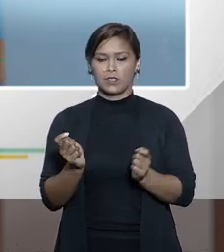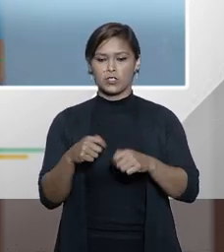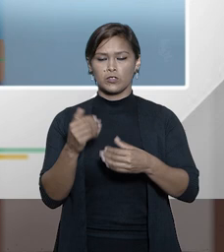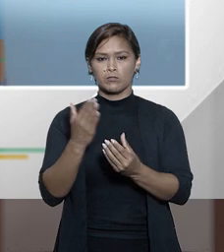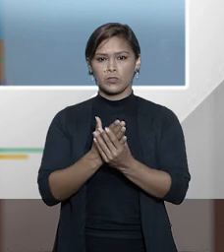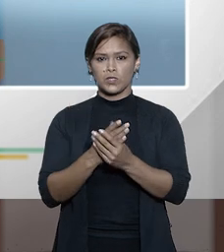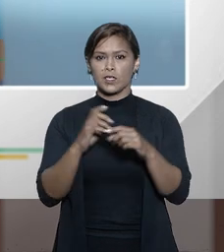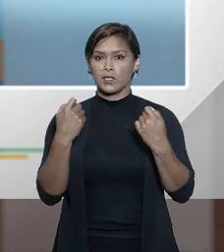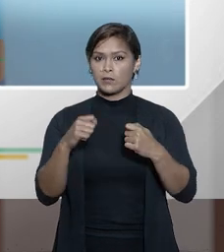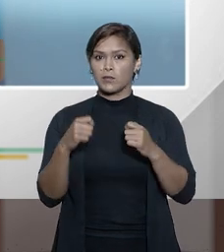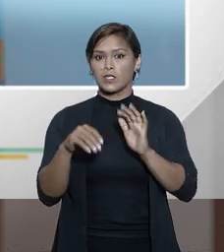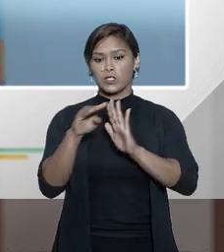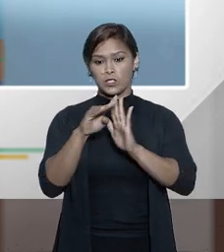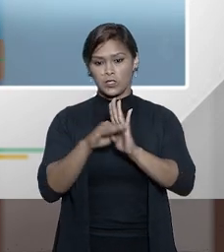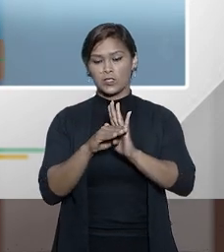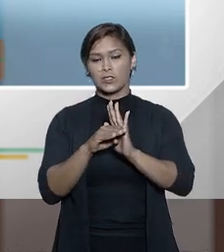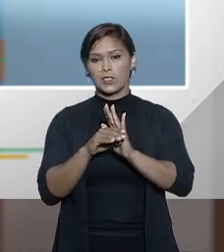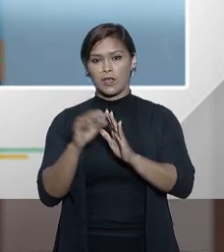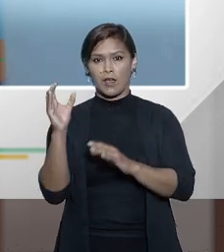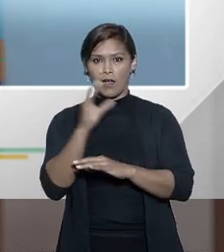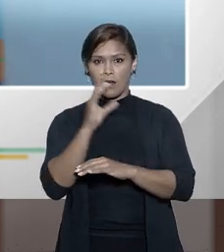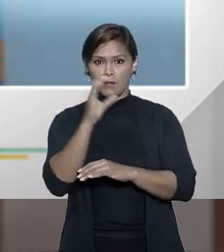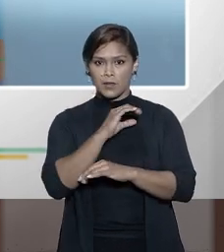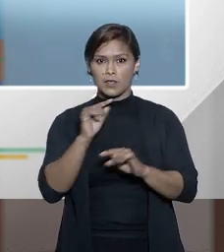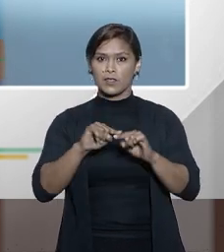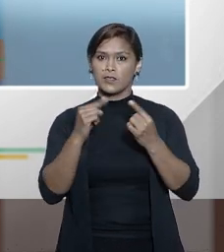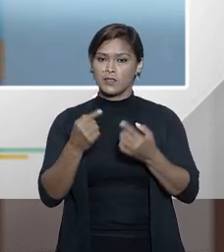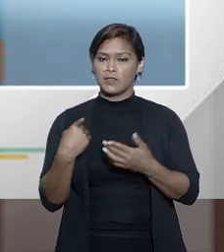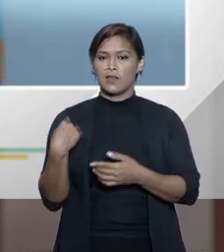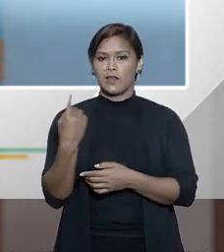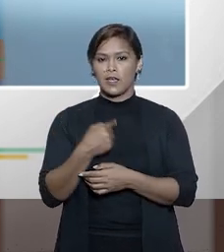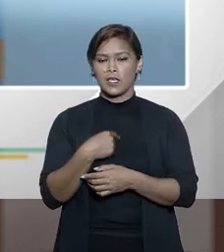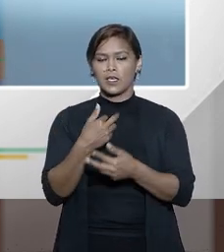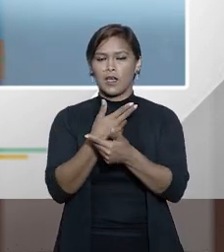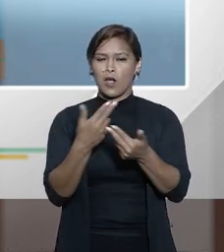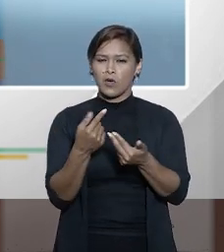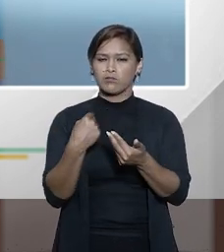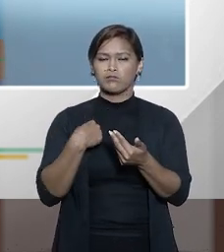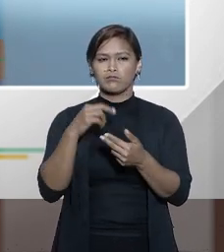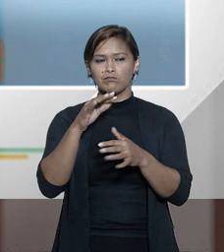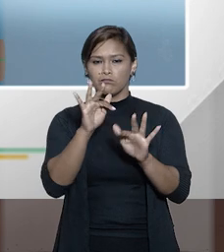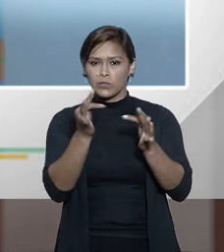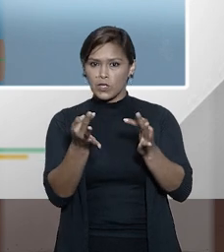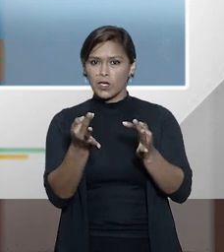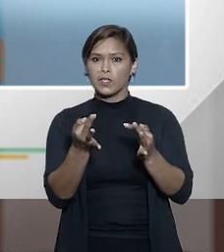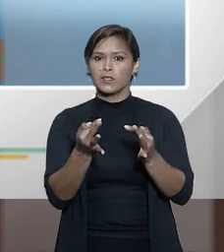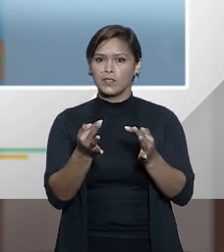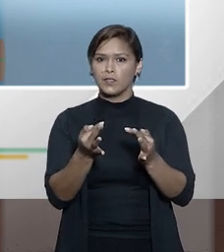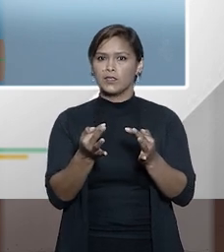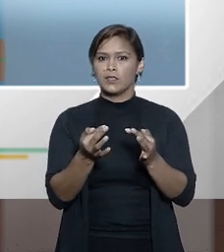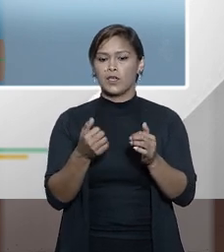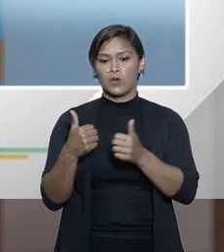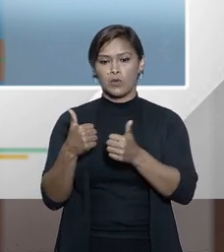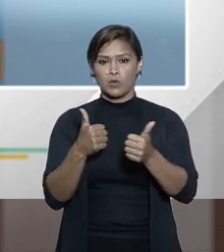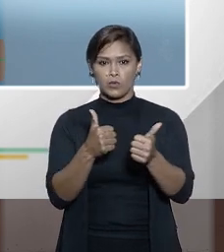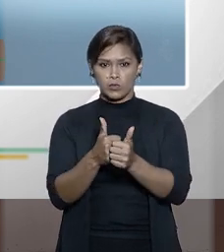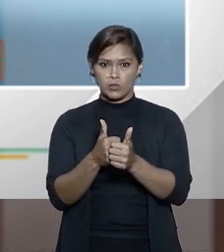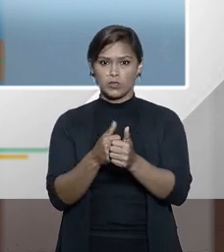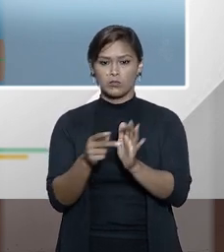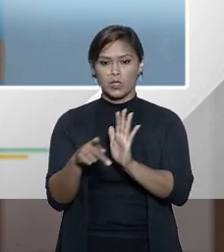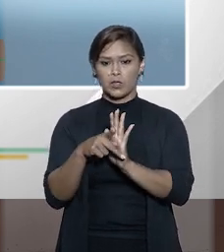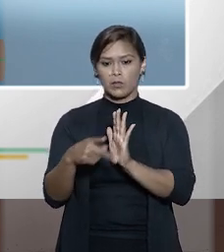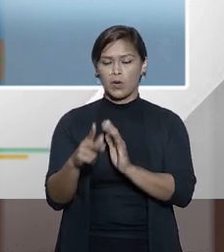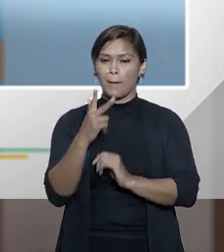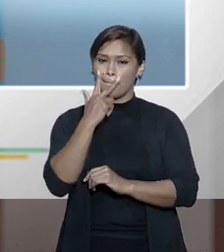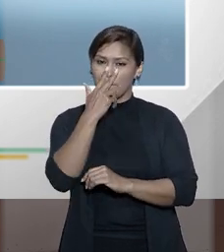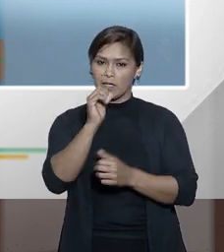processuais que precisam dessa agilidade e aí muito singelamente o instrumento seria